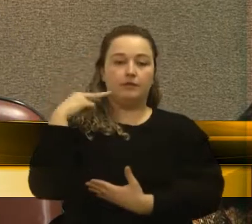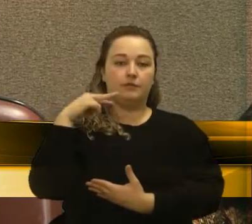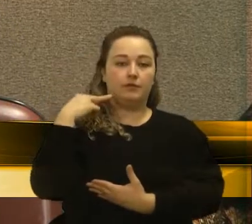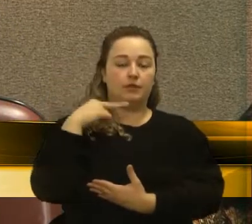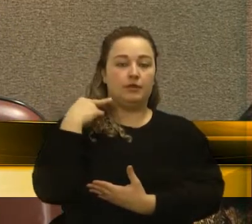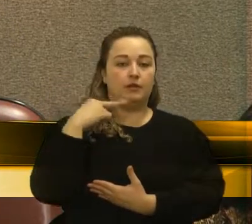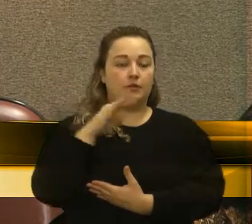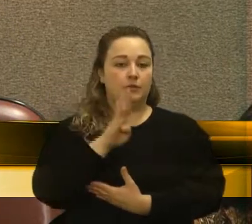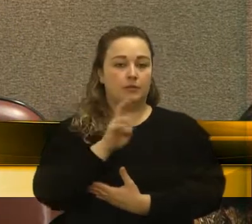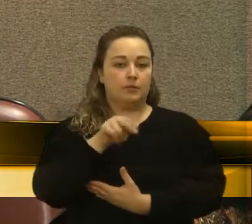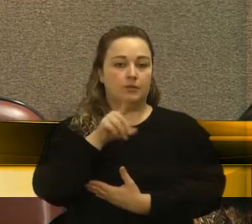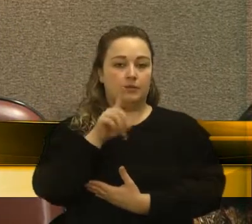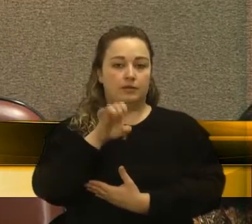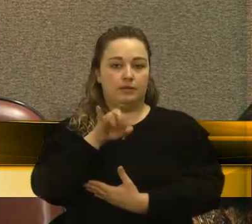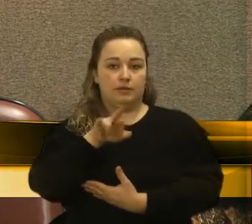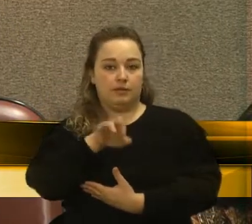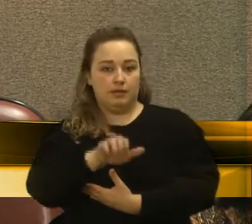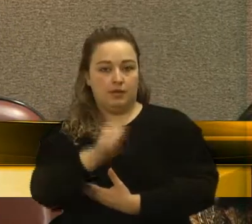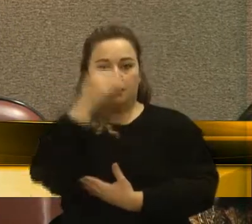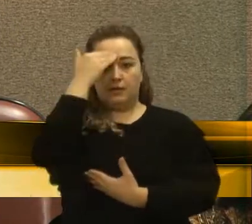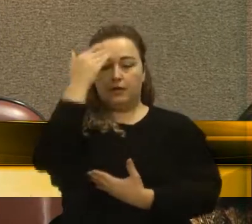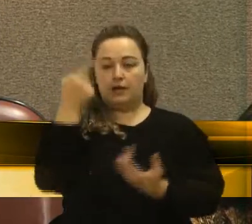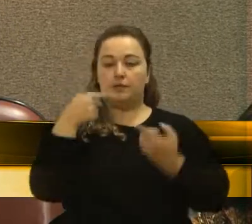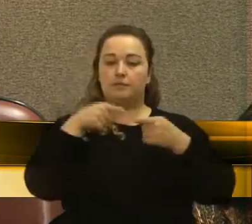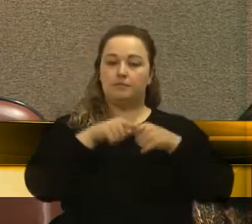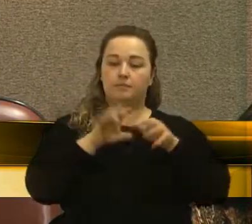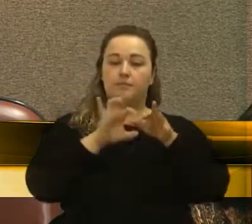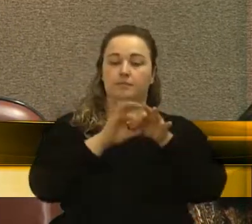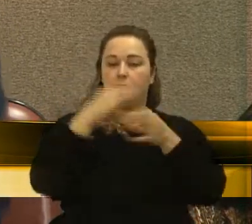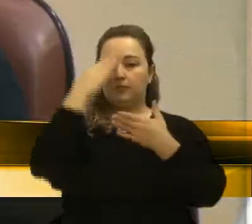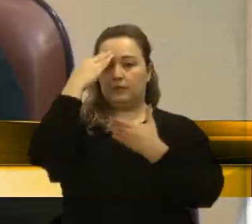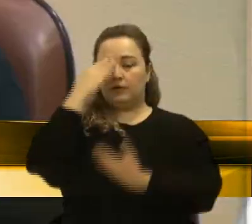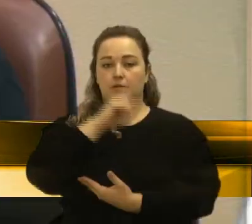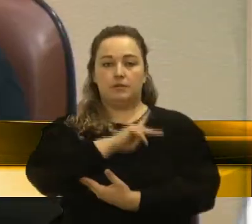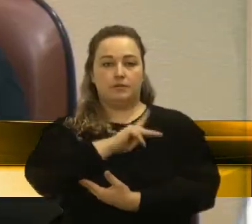disposição e pela parceria. Obrigado, senhor presidente. presidente.